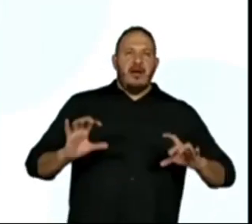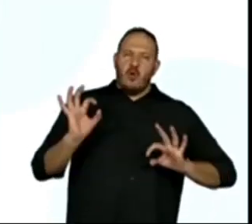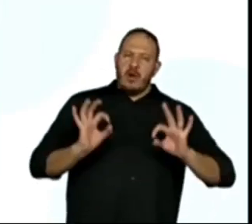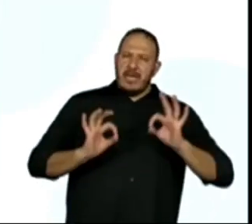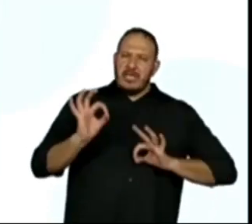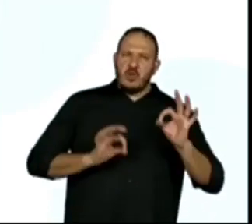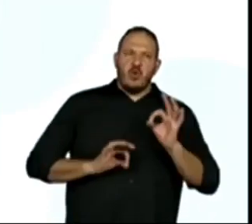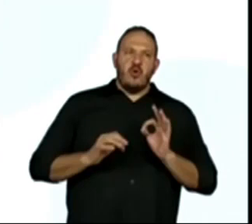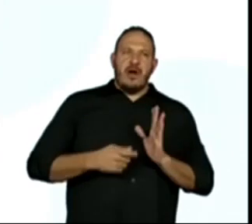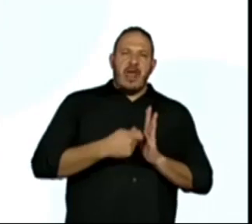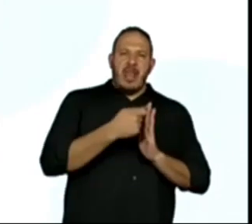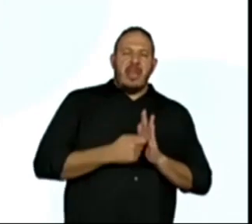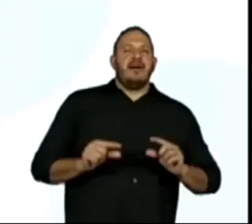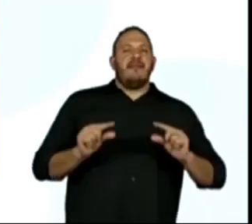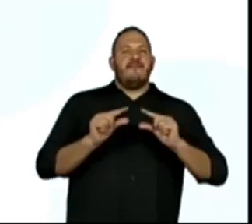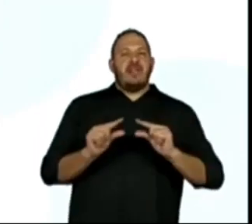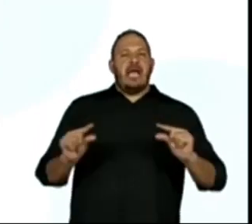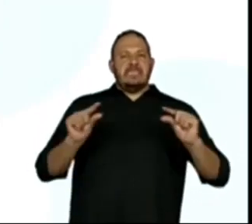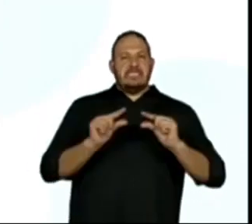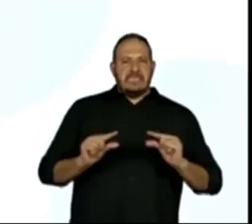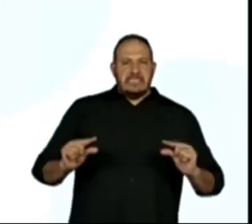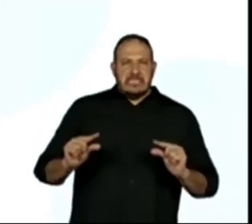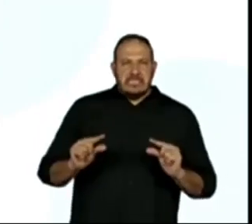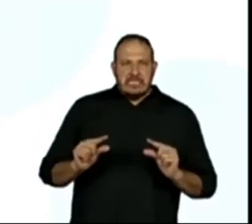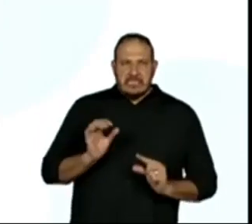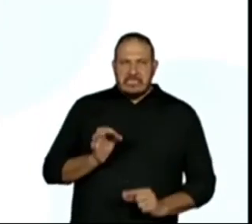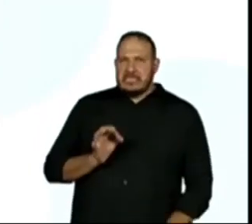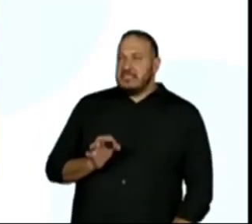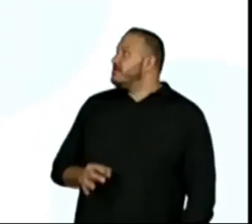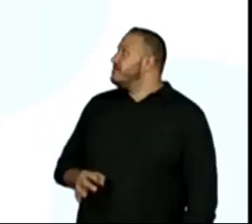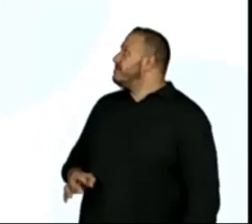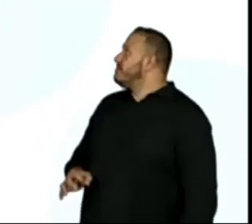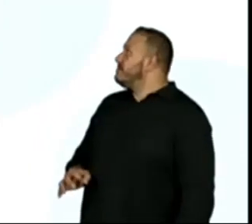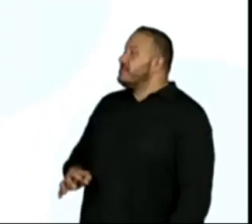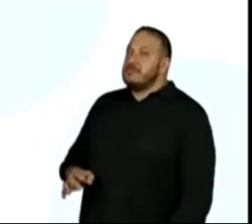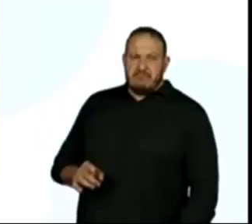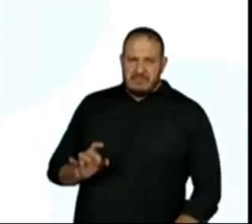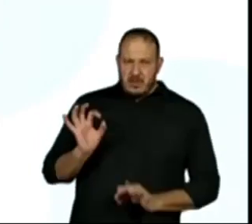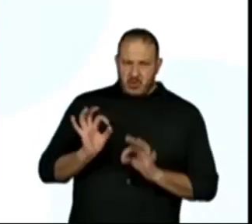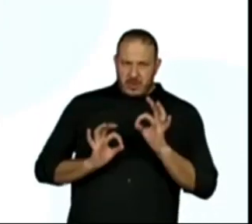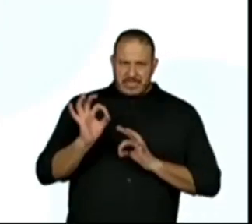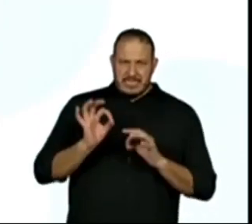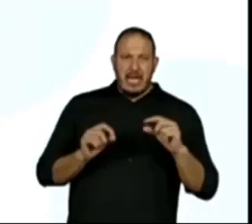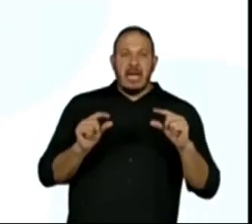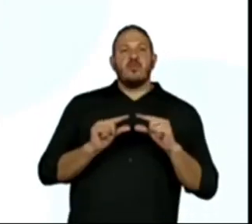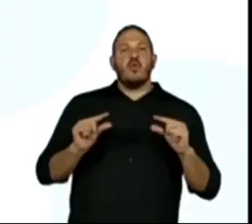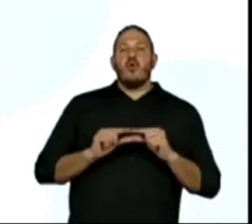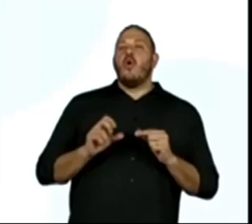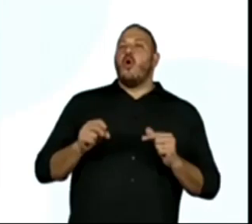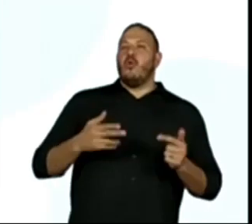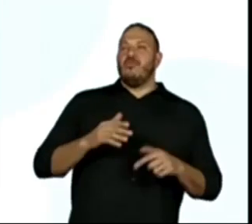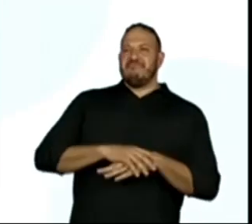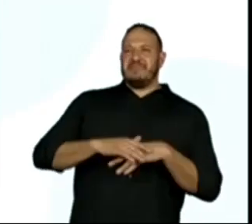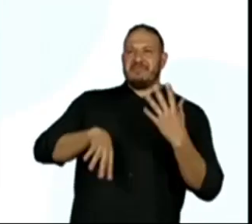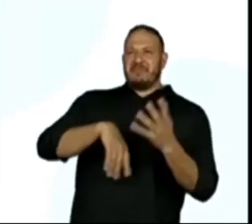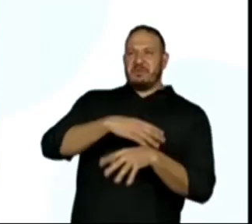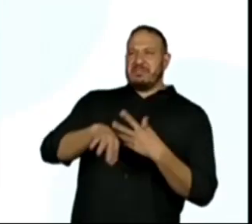escrita em frases e parágrafos? Está organizado ou está uma bagunça?